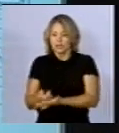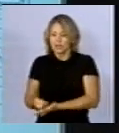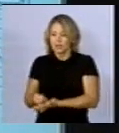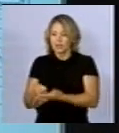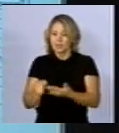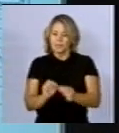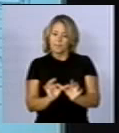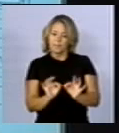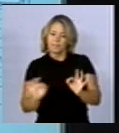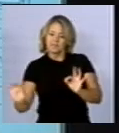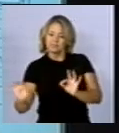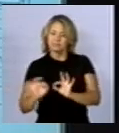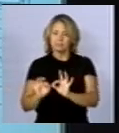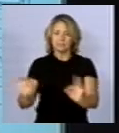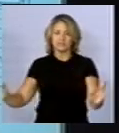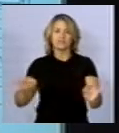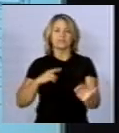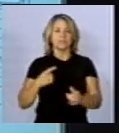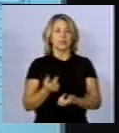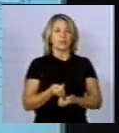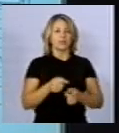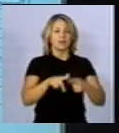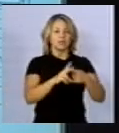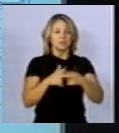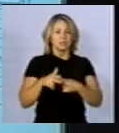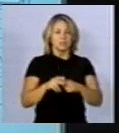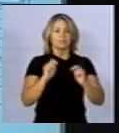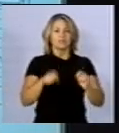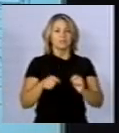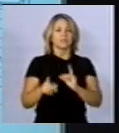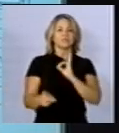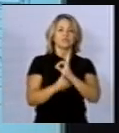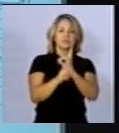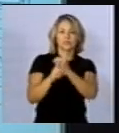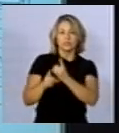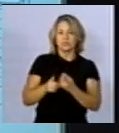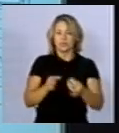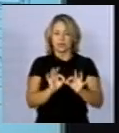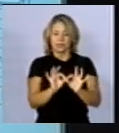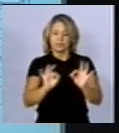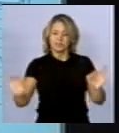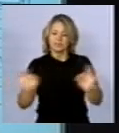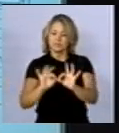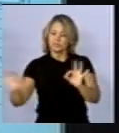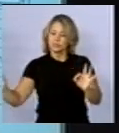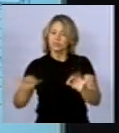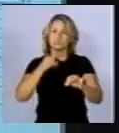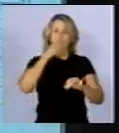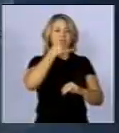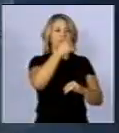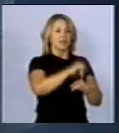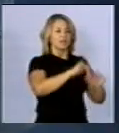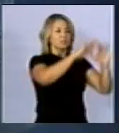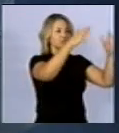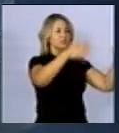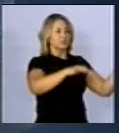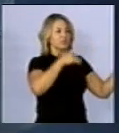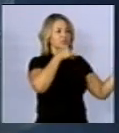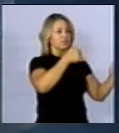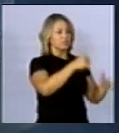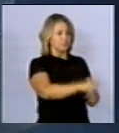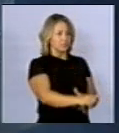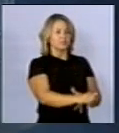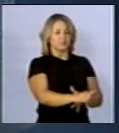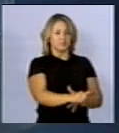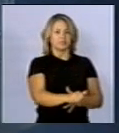existem instrumentos muito precisos, com os quais se pode ir aos locais e fazer essas medições de campo elétrico ou magnético, no caso magnético. Então,